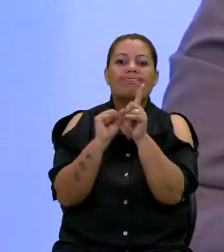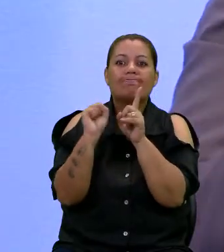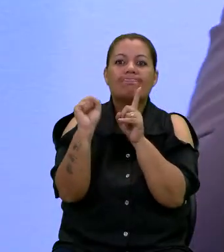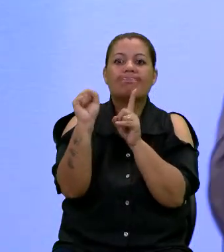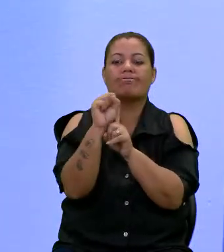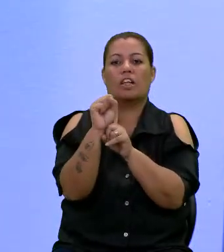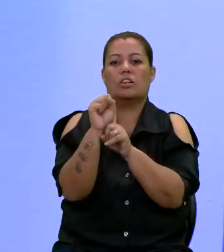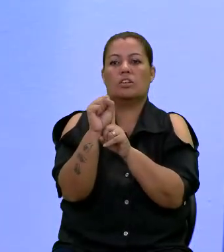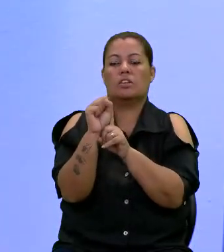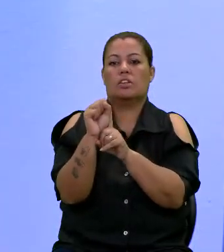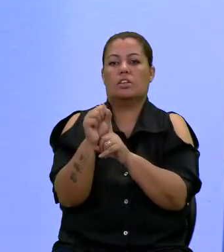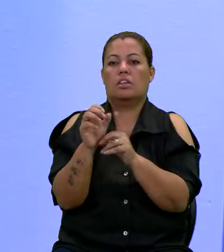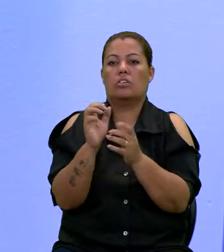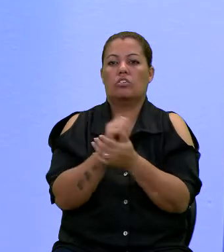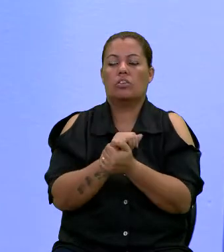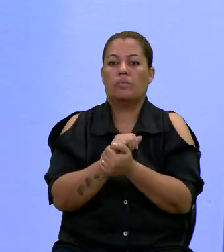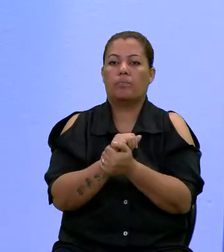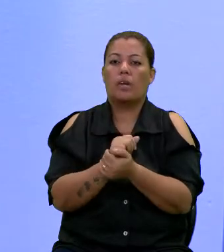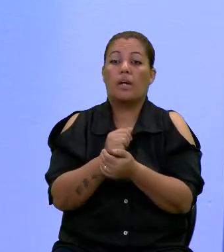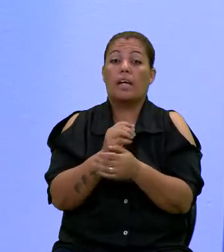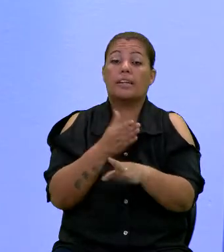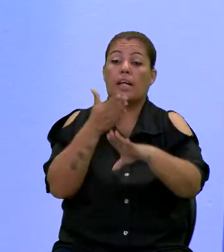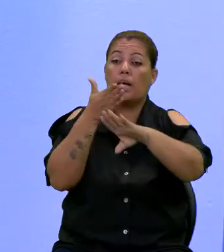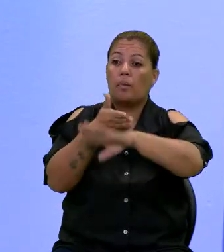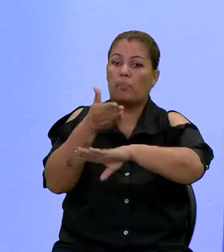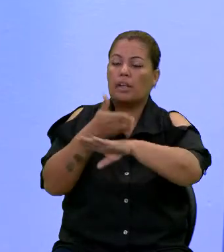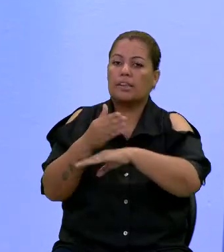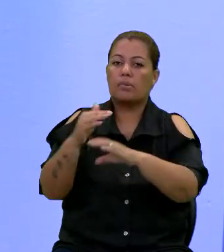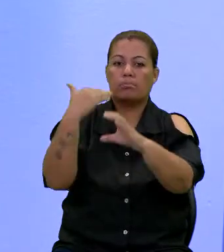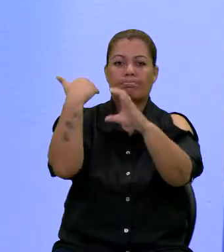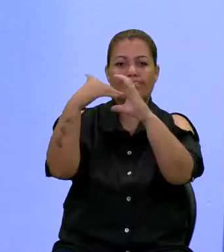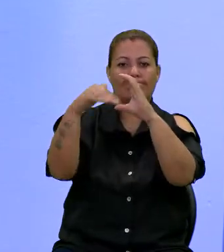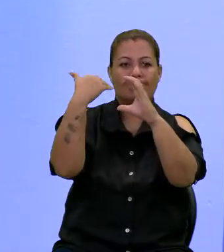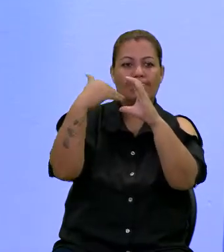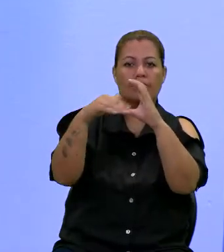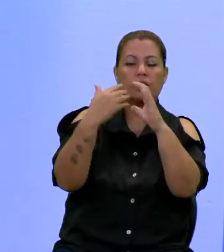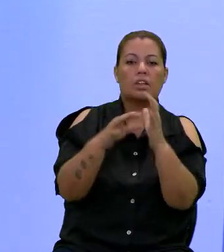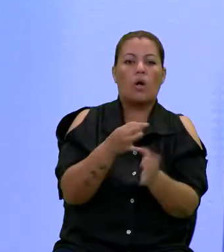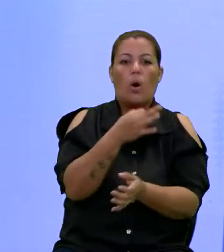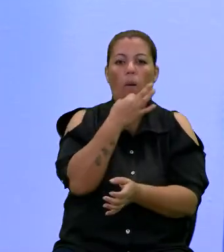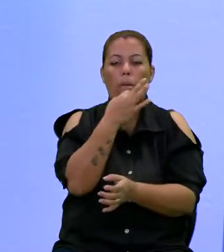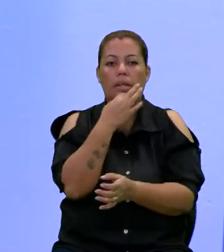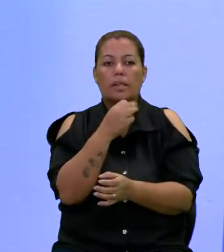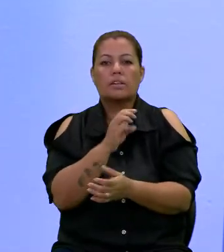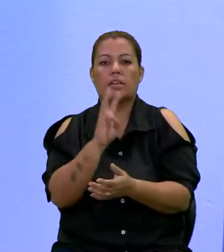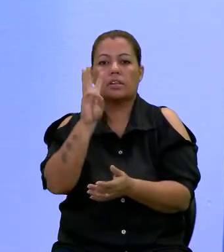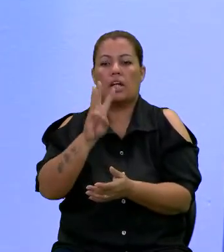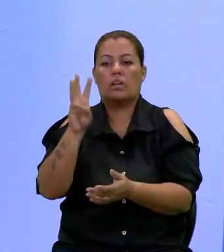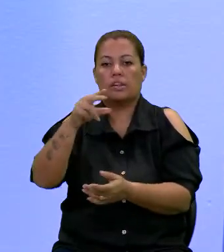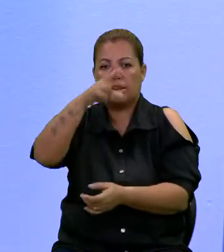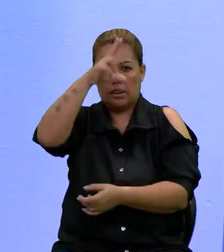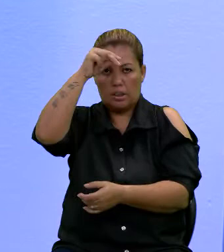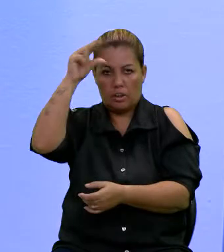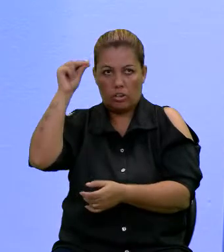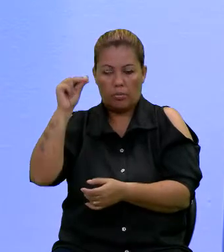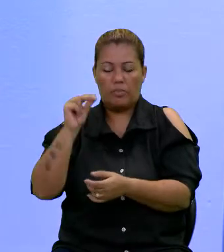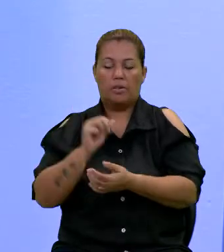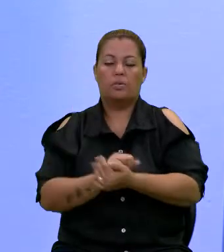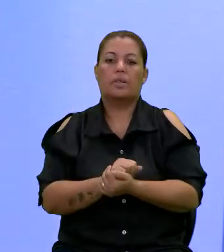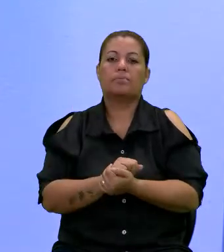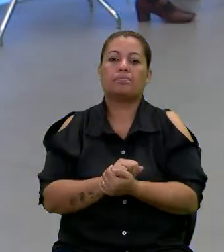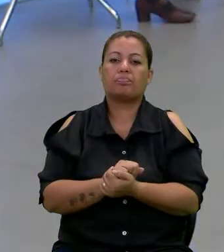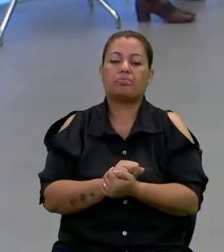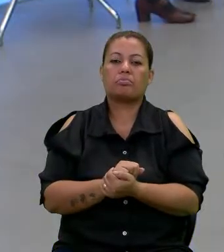Bom, gente, então, assim, quem quiser participar mandando a opinião é só entrar no site da Prefeitura? Entrar no site da